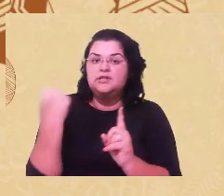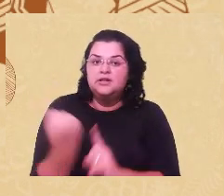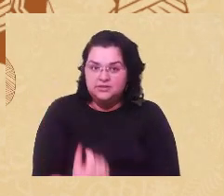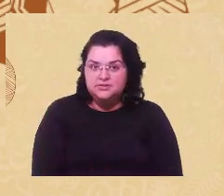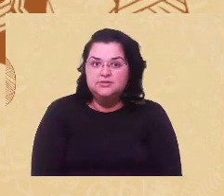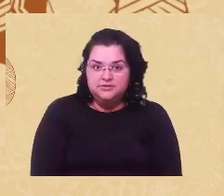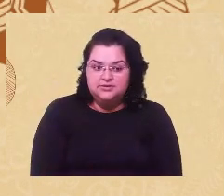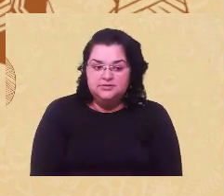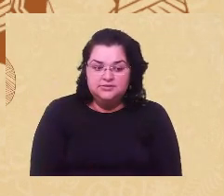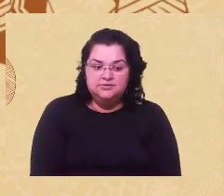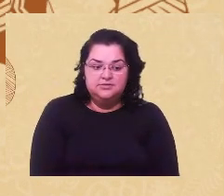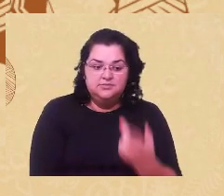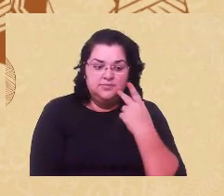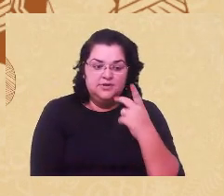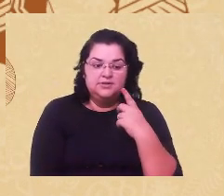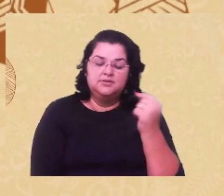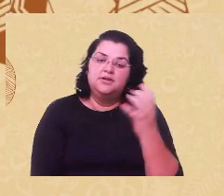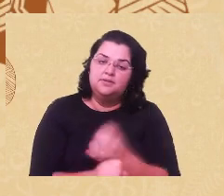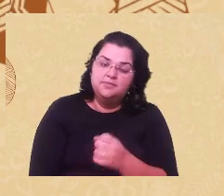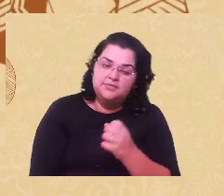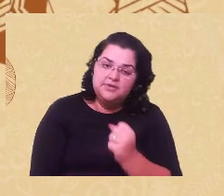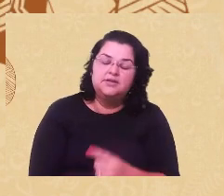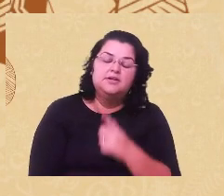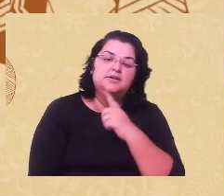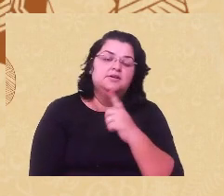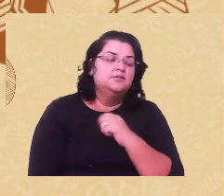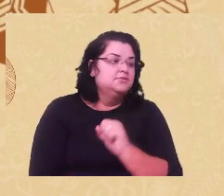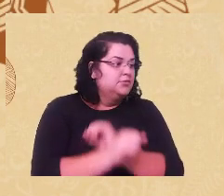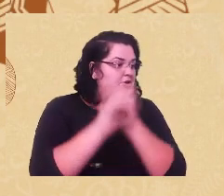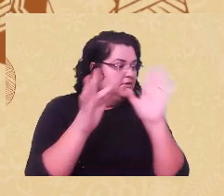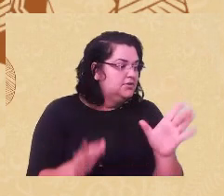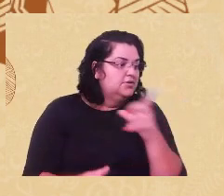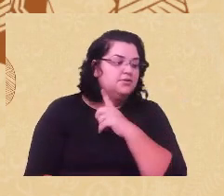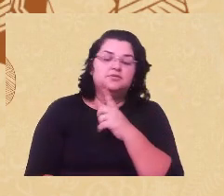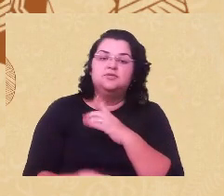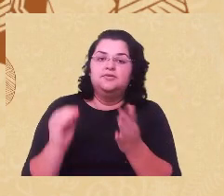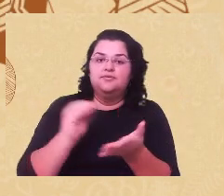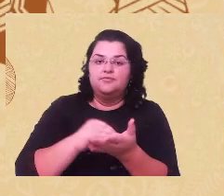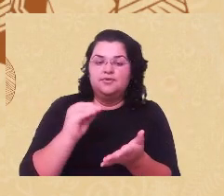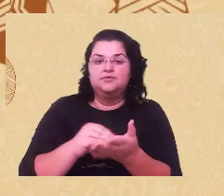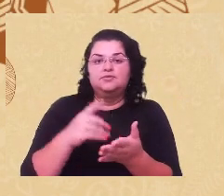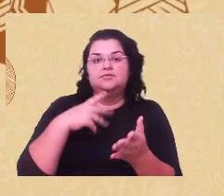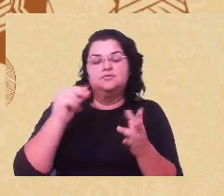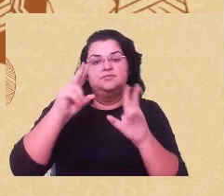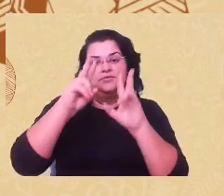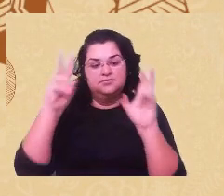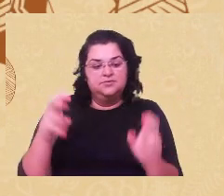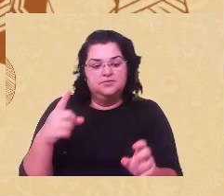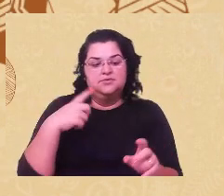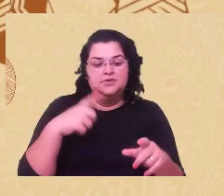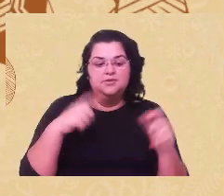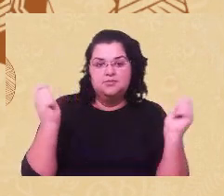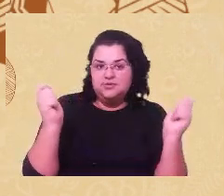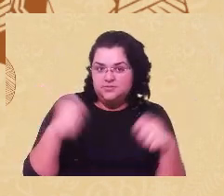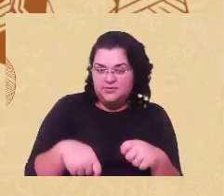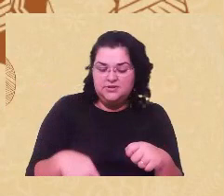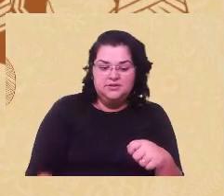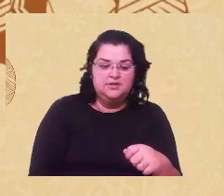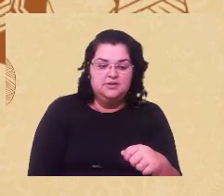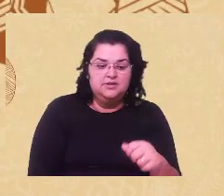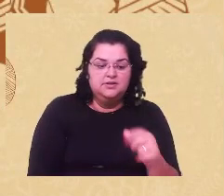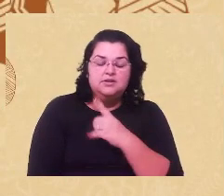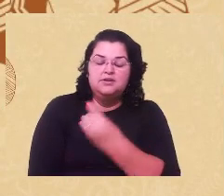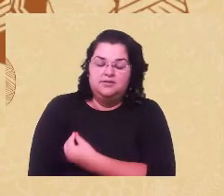que é capitalista, que é exploratória, que desconsidera em muitos aspectos as nossas possibilidades de existir